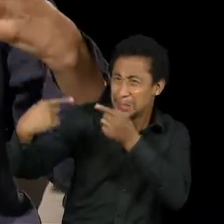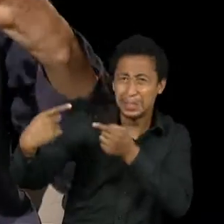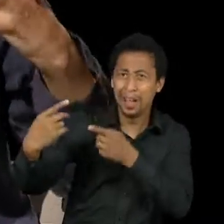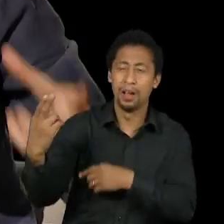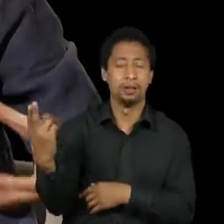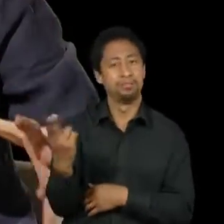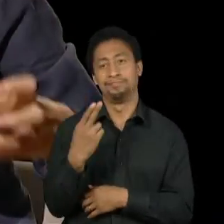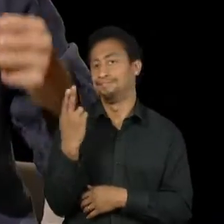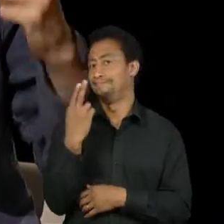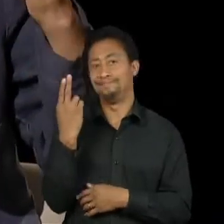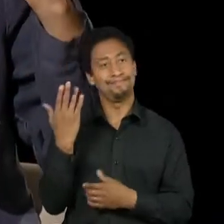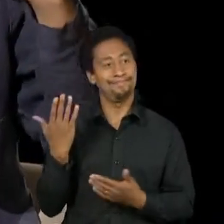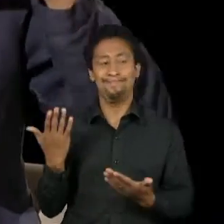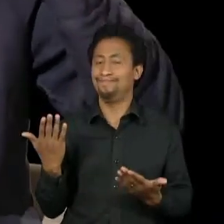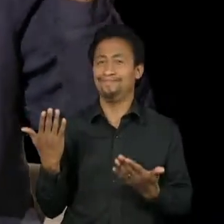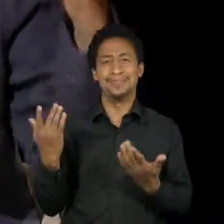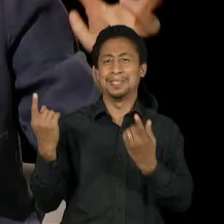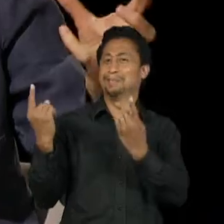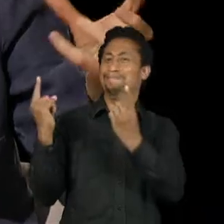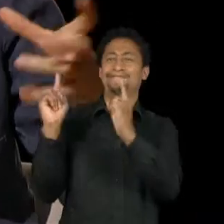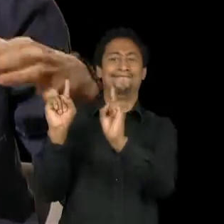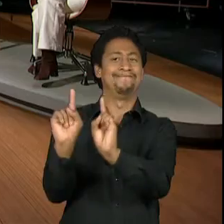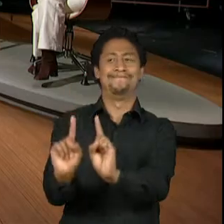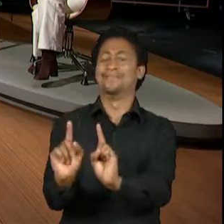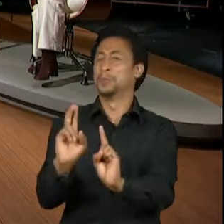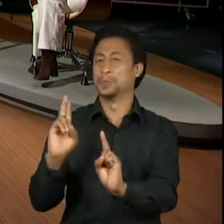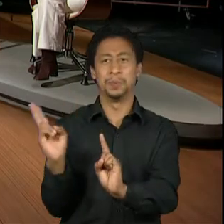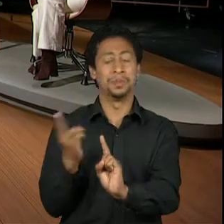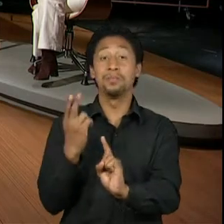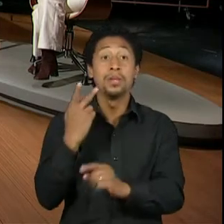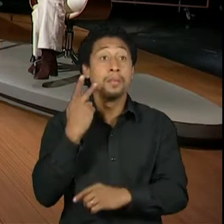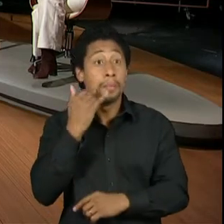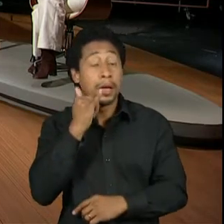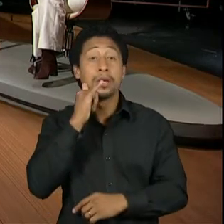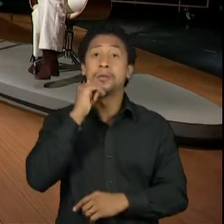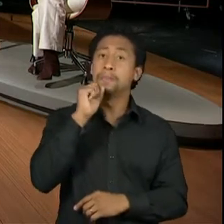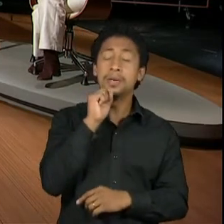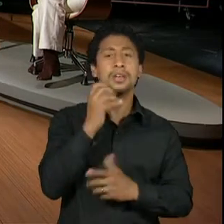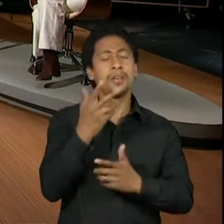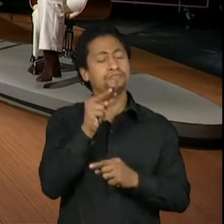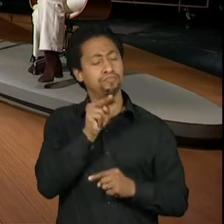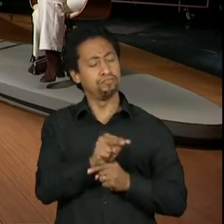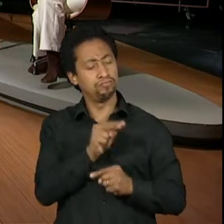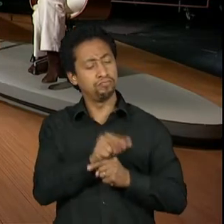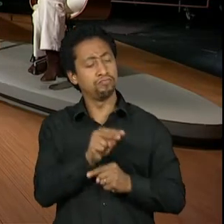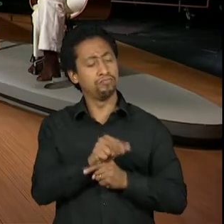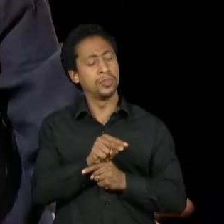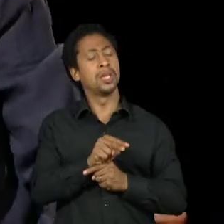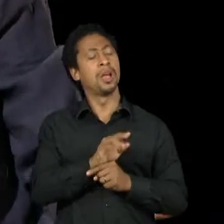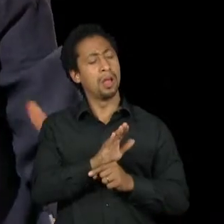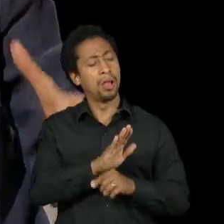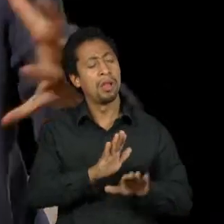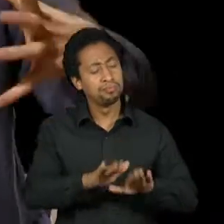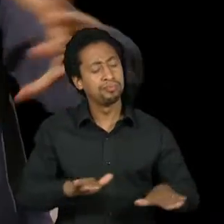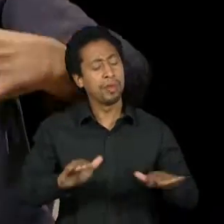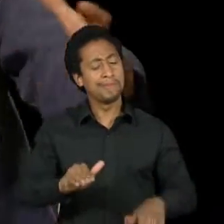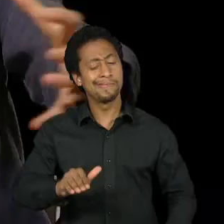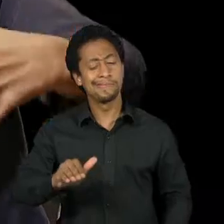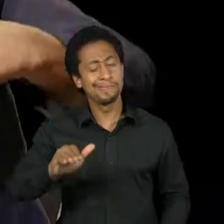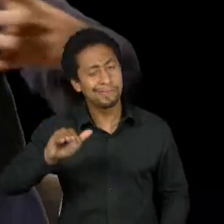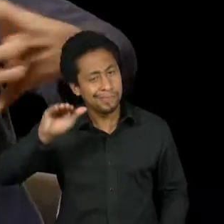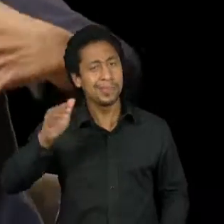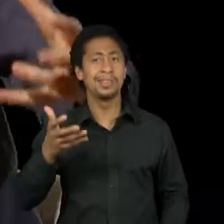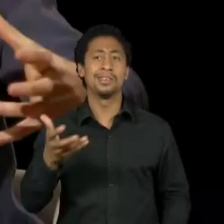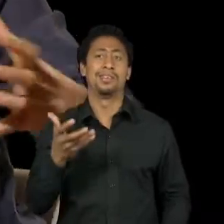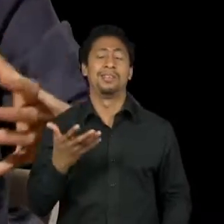de ver o filho feliz, de ver o filho crescer, de ver o filho atingir os desejos dele, etc. Então, ele